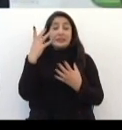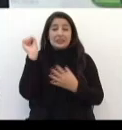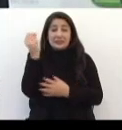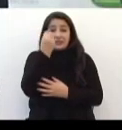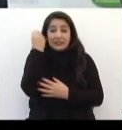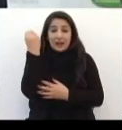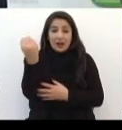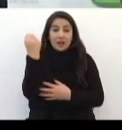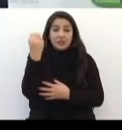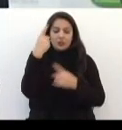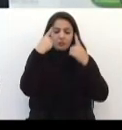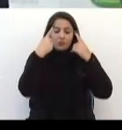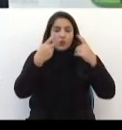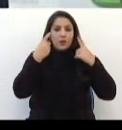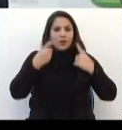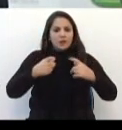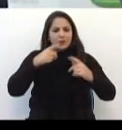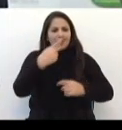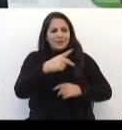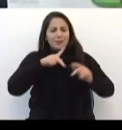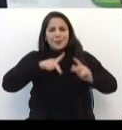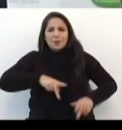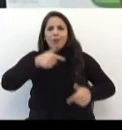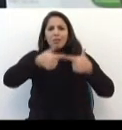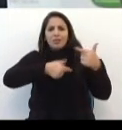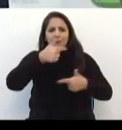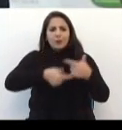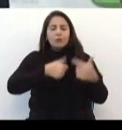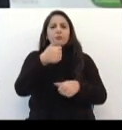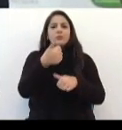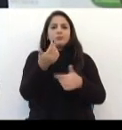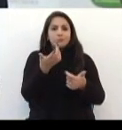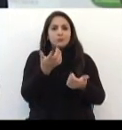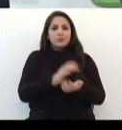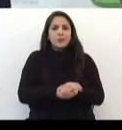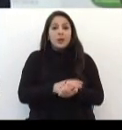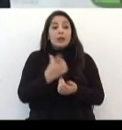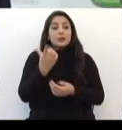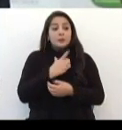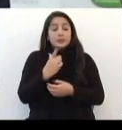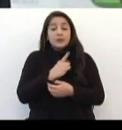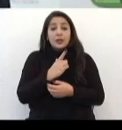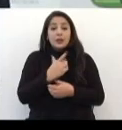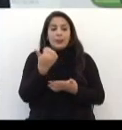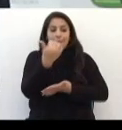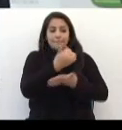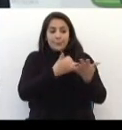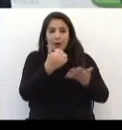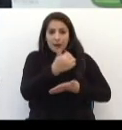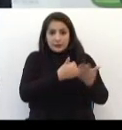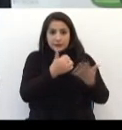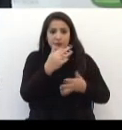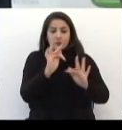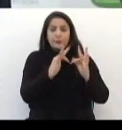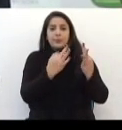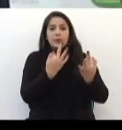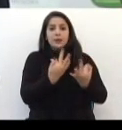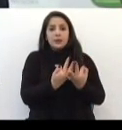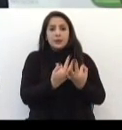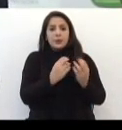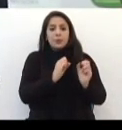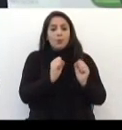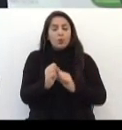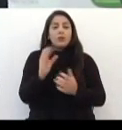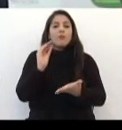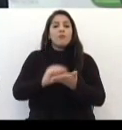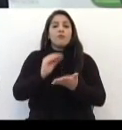A esse taxista Tem causa sim Na base familiar Tem causa sim Da falta de